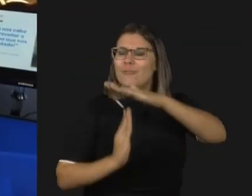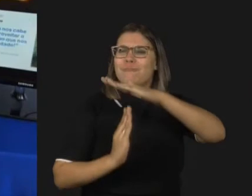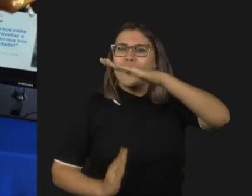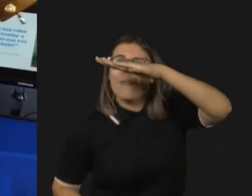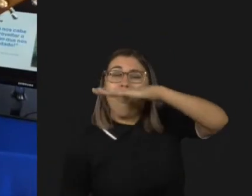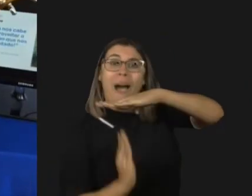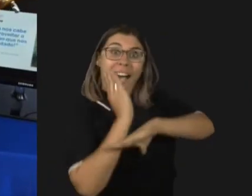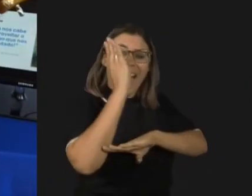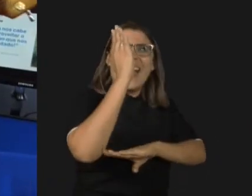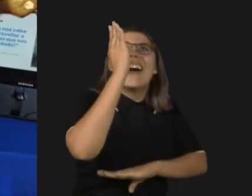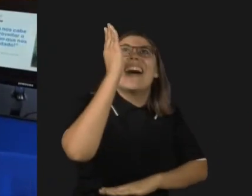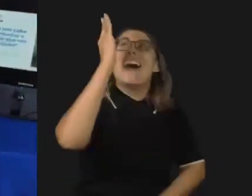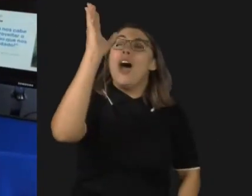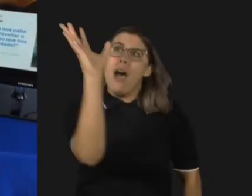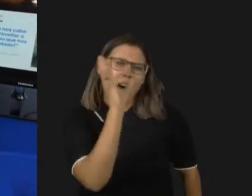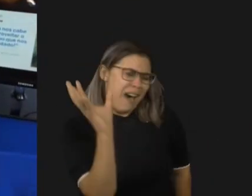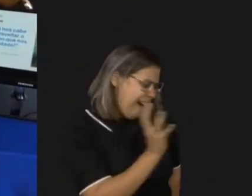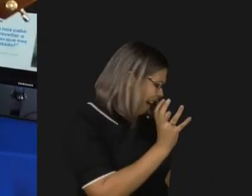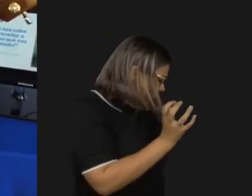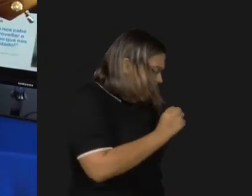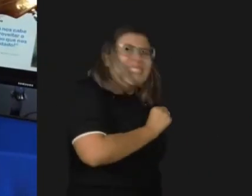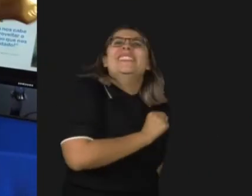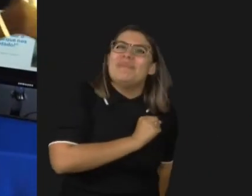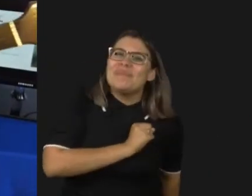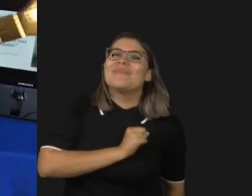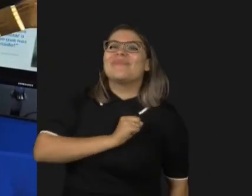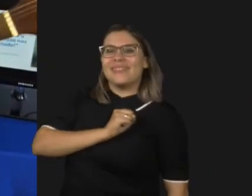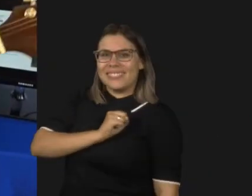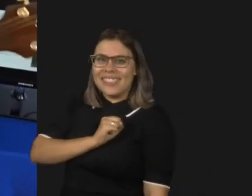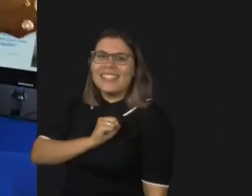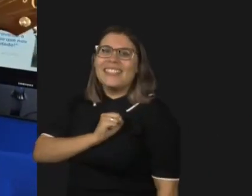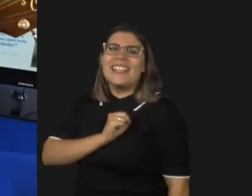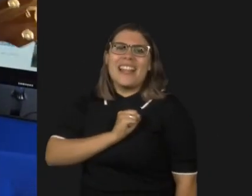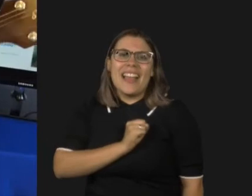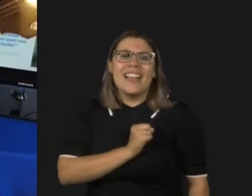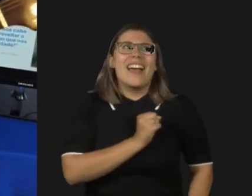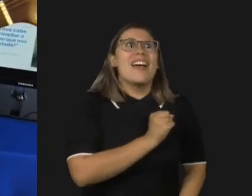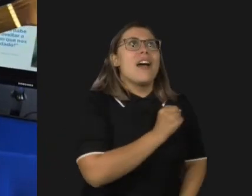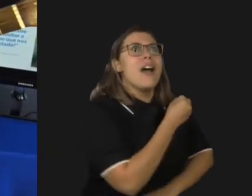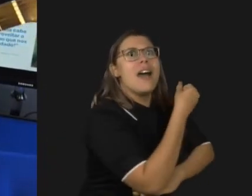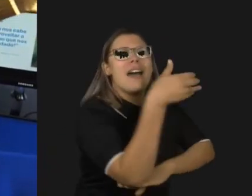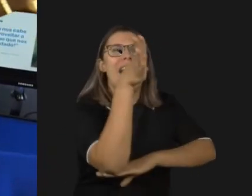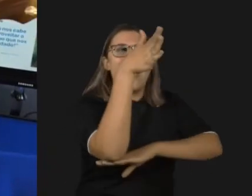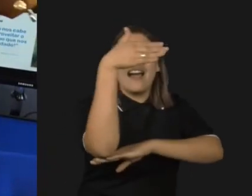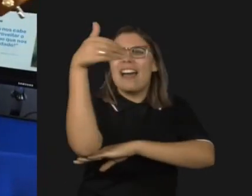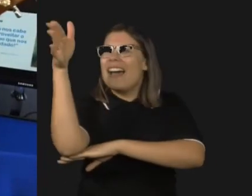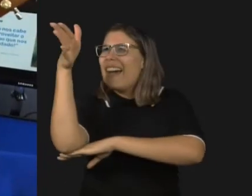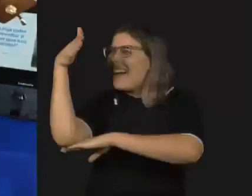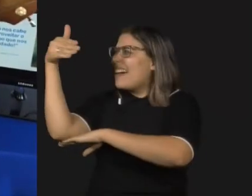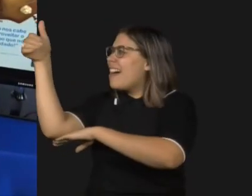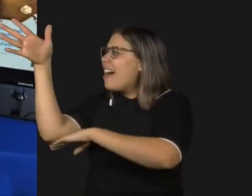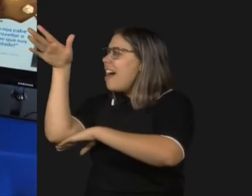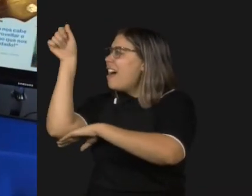E com amor podemos mais Nossa bandeira é azul E pede mais